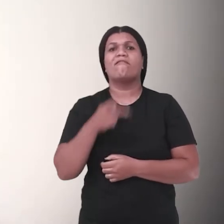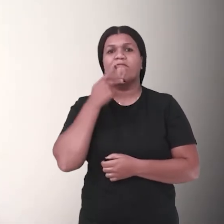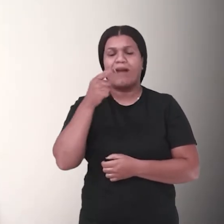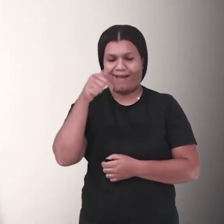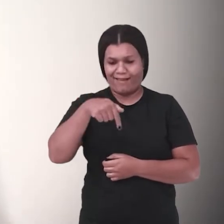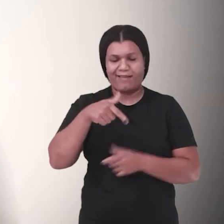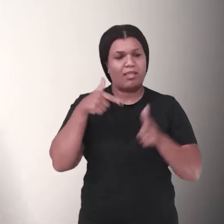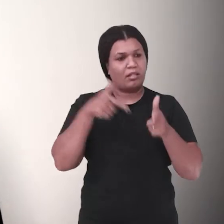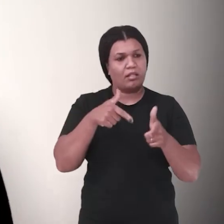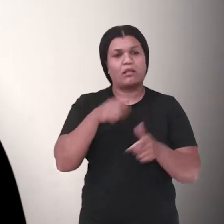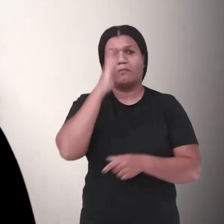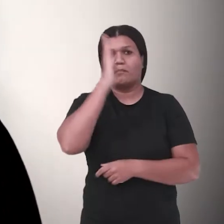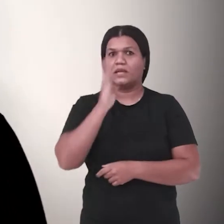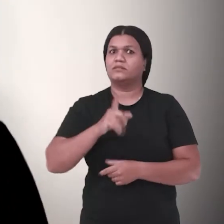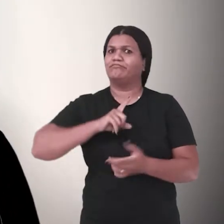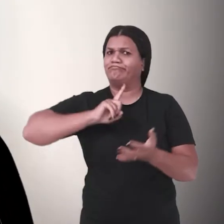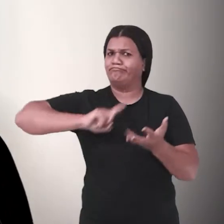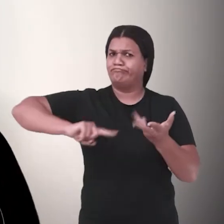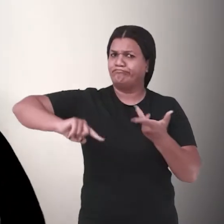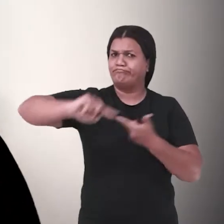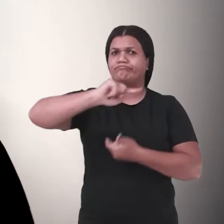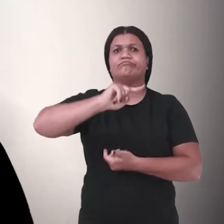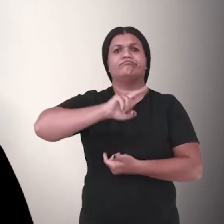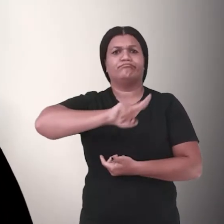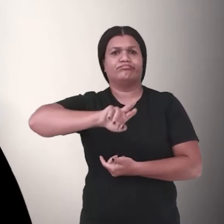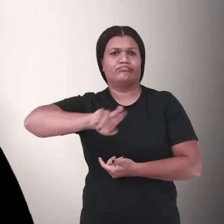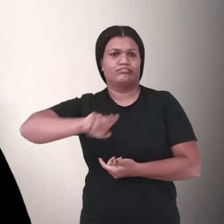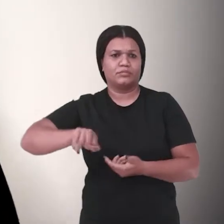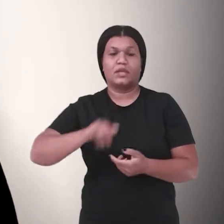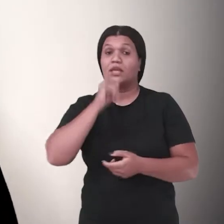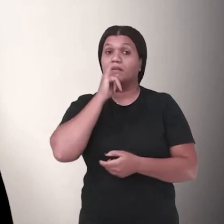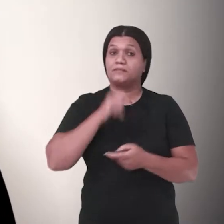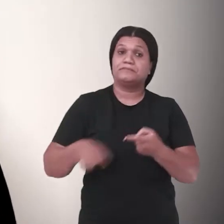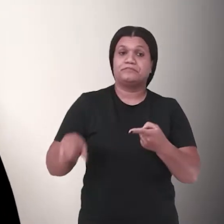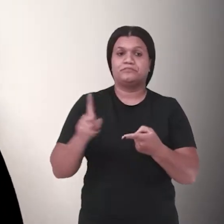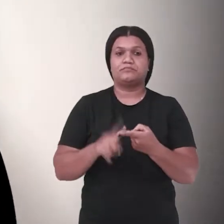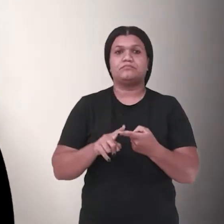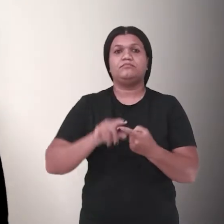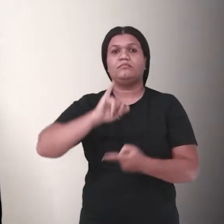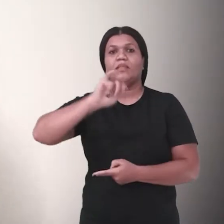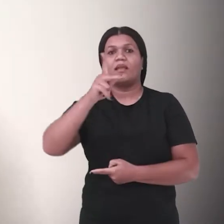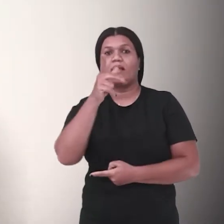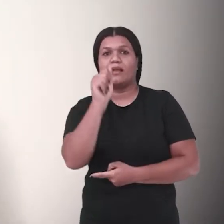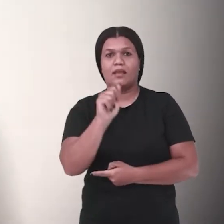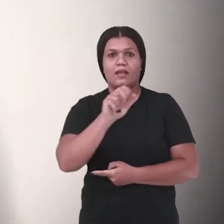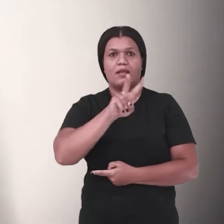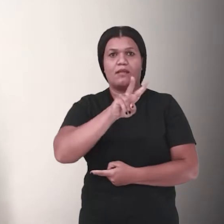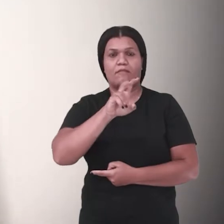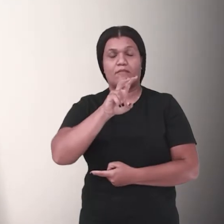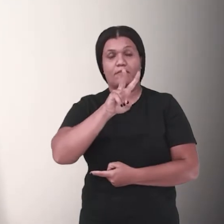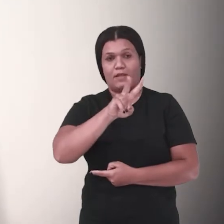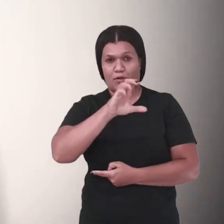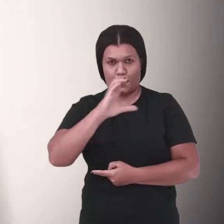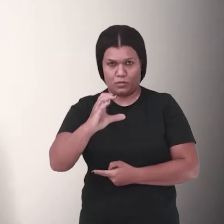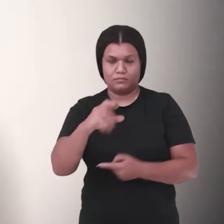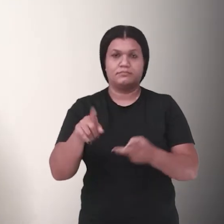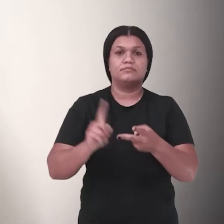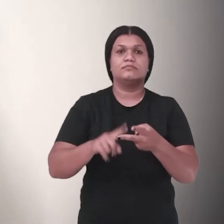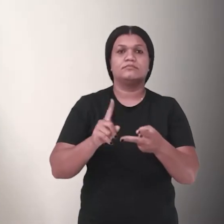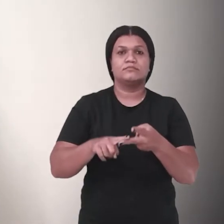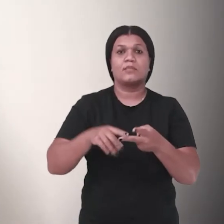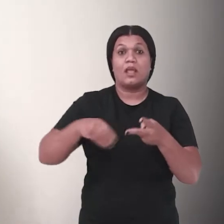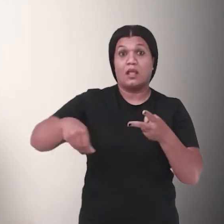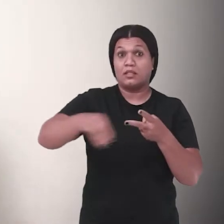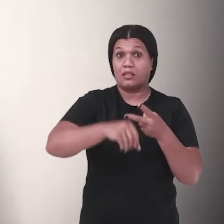utilizados para se referir ao Brasil variaram bastante. Por exemplo, Ilha de Vera